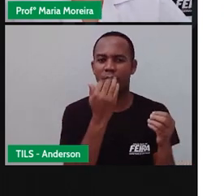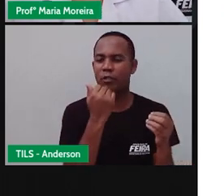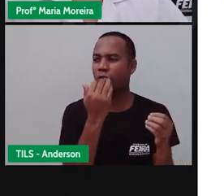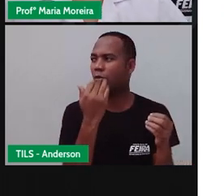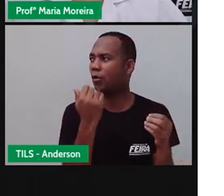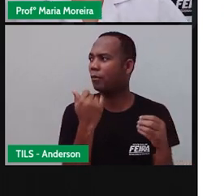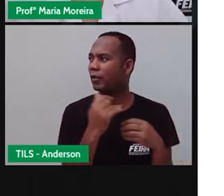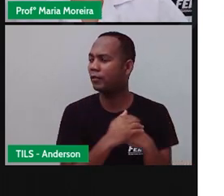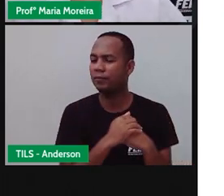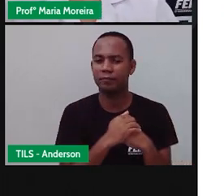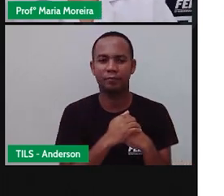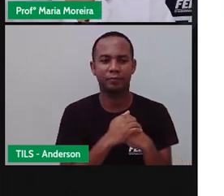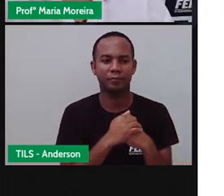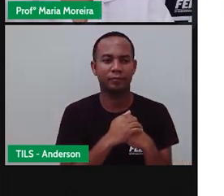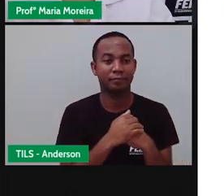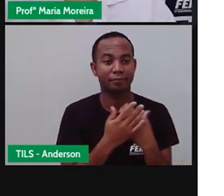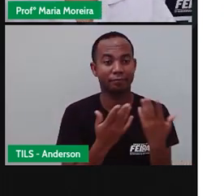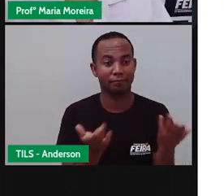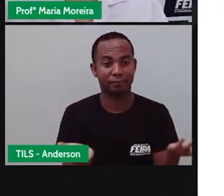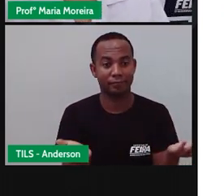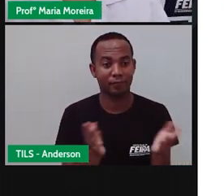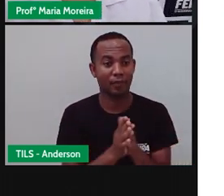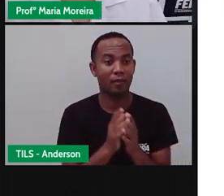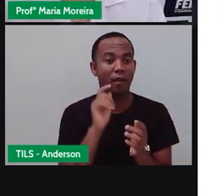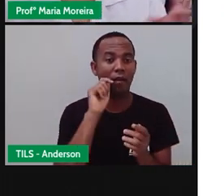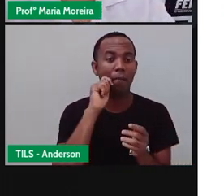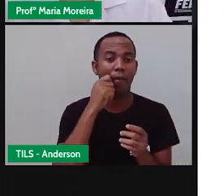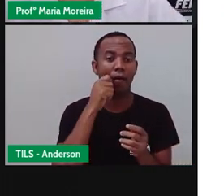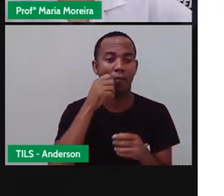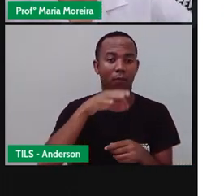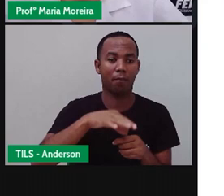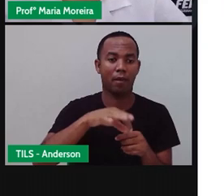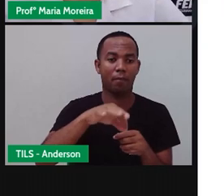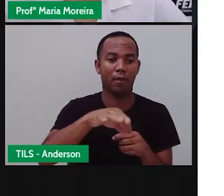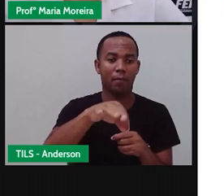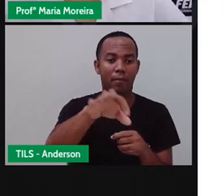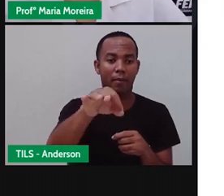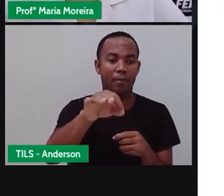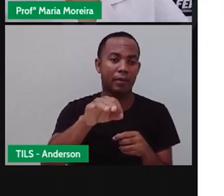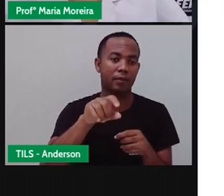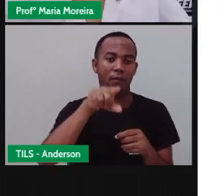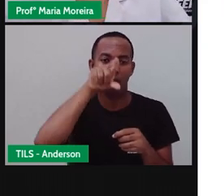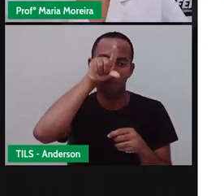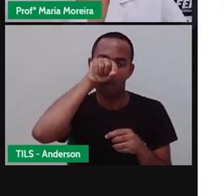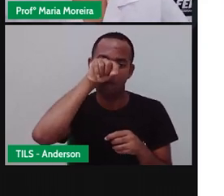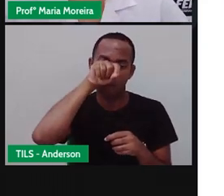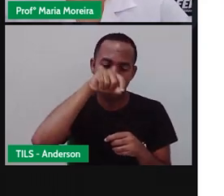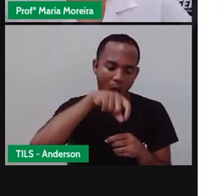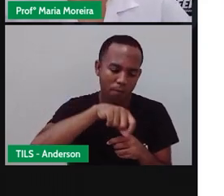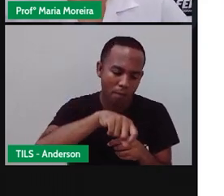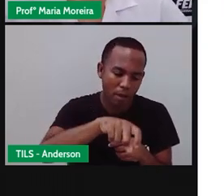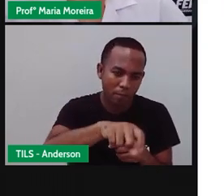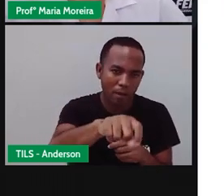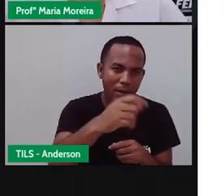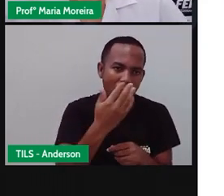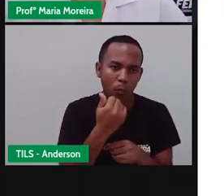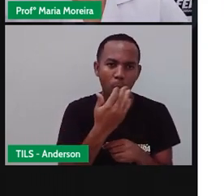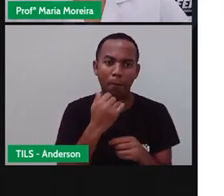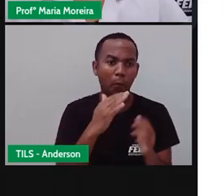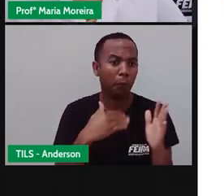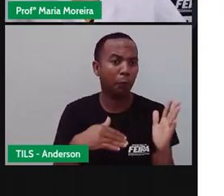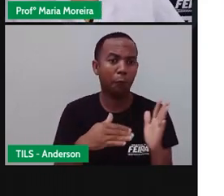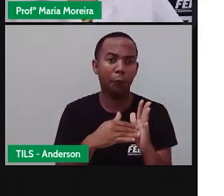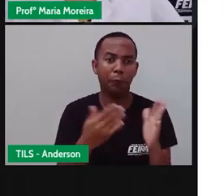Pois é, o pãozinho, isso, o pãozinho, os bichinhos foram lá, os passarinhos foram lá e comeram. E João acabou o quê? Se perdendo.